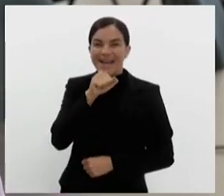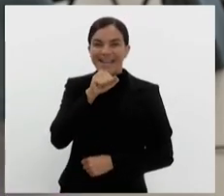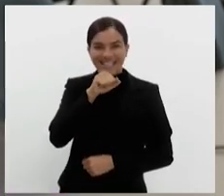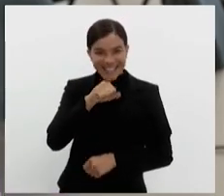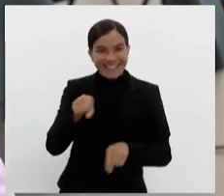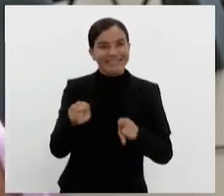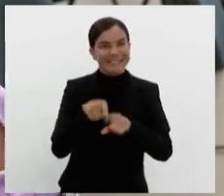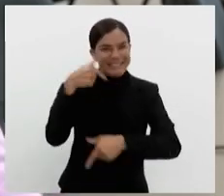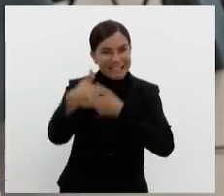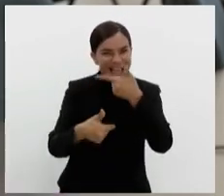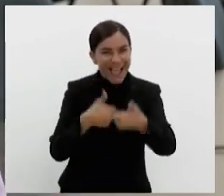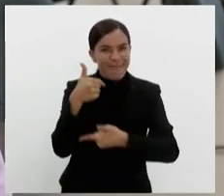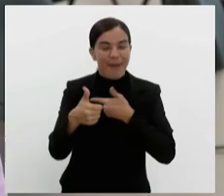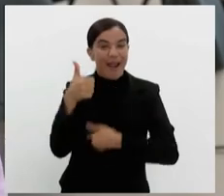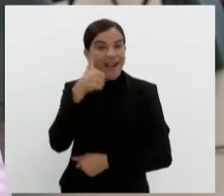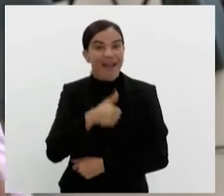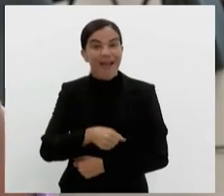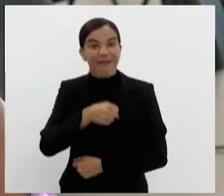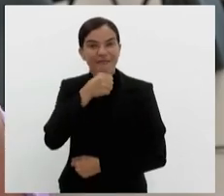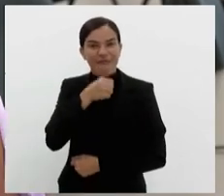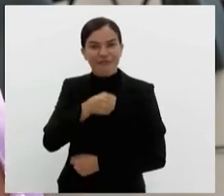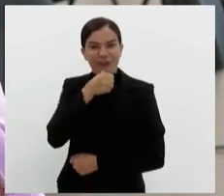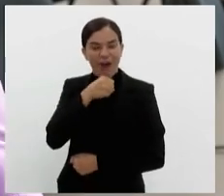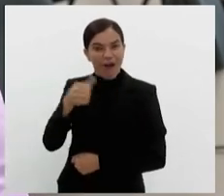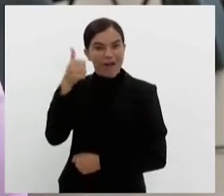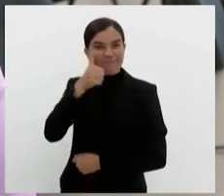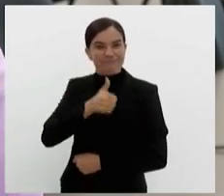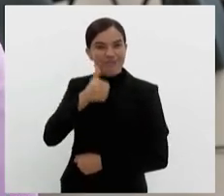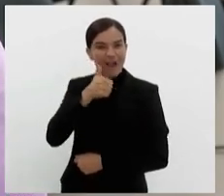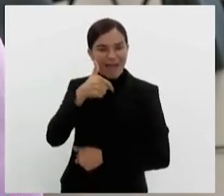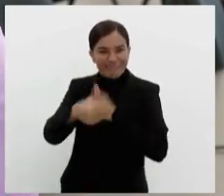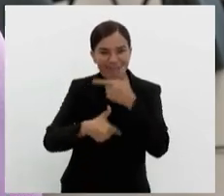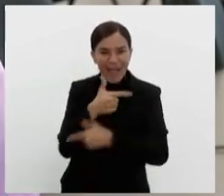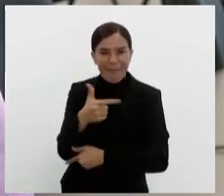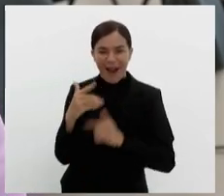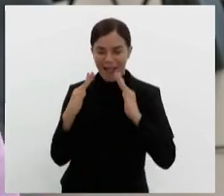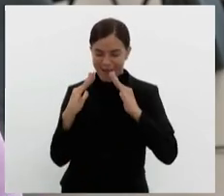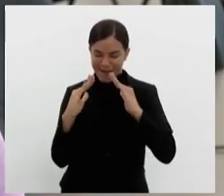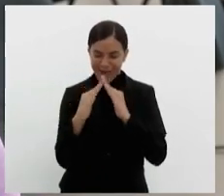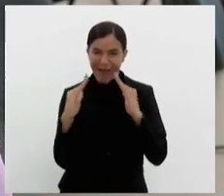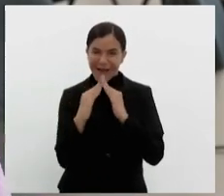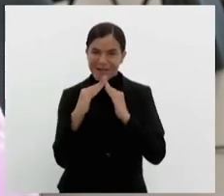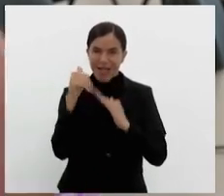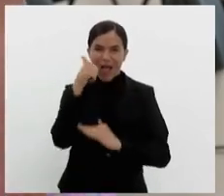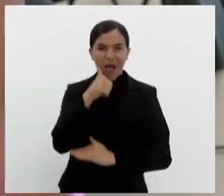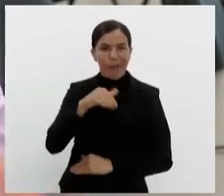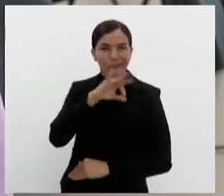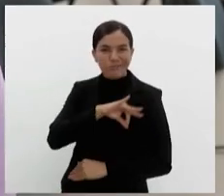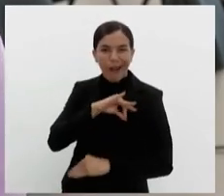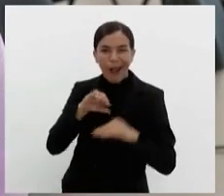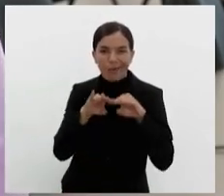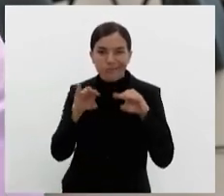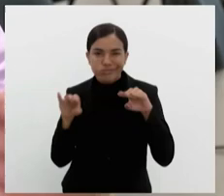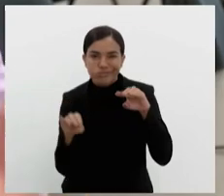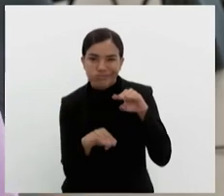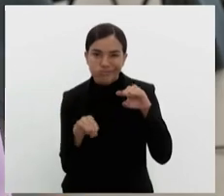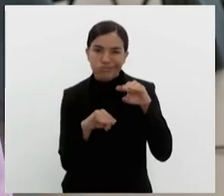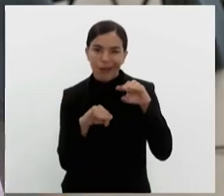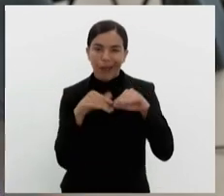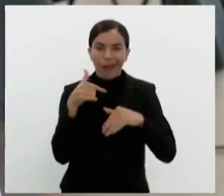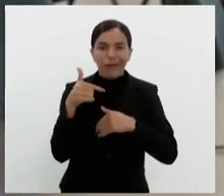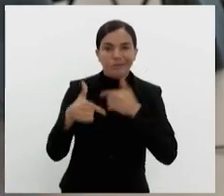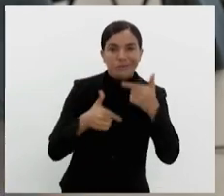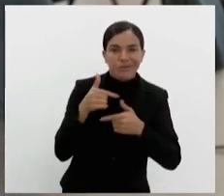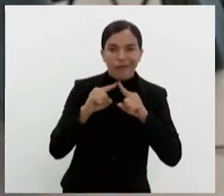mãe que trabalha, da avó, daquela mulher que trabalha dentro de casa, da mulher que é mal remunerada ou que ocupa cargos, que